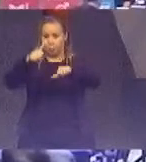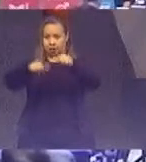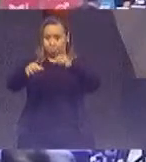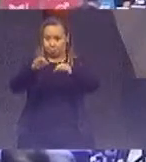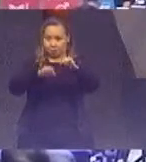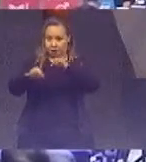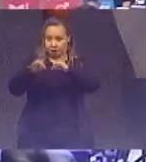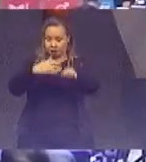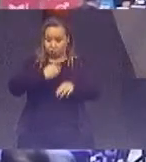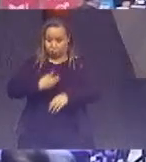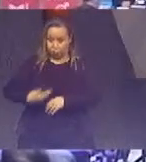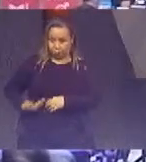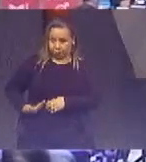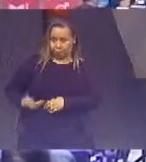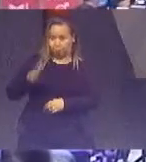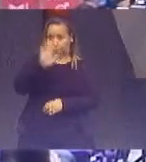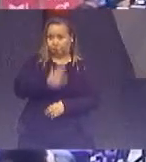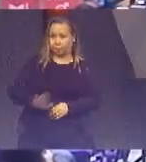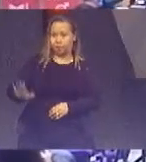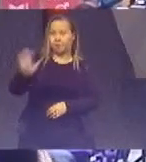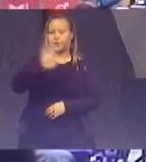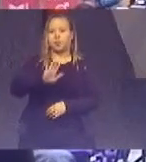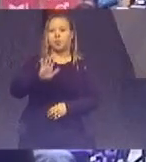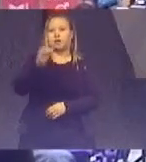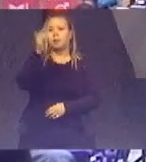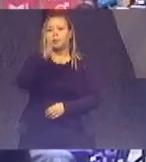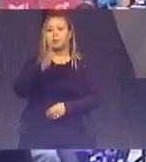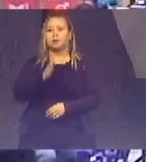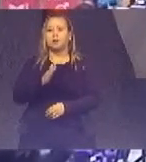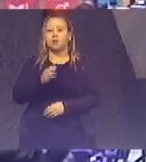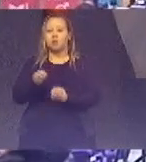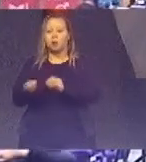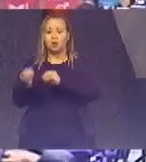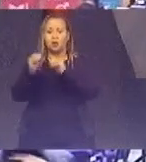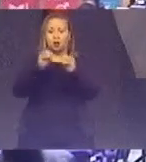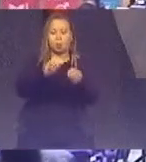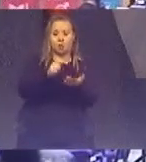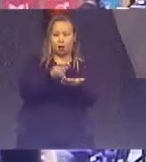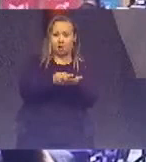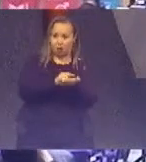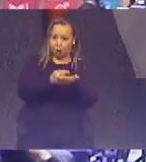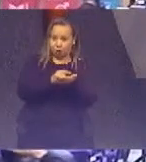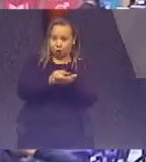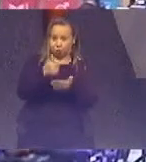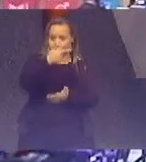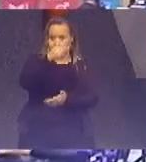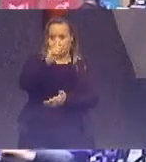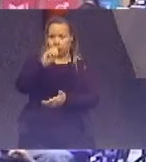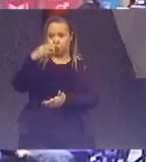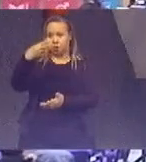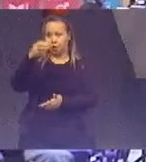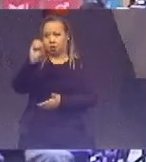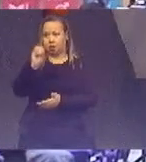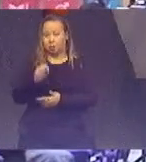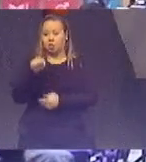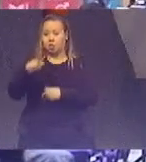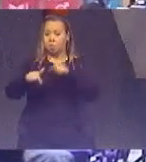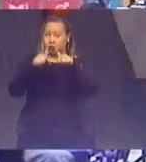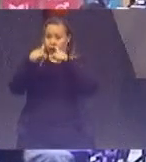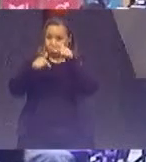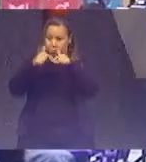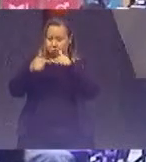do governo federal brasileiro para implementar a agenda 2030 Nesse trabalho